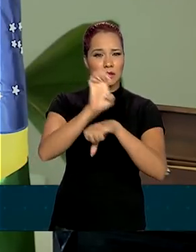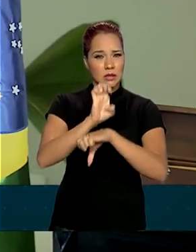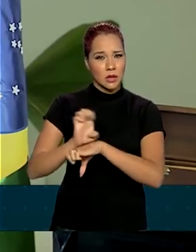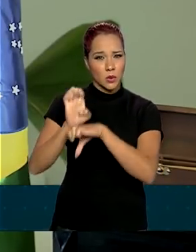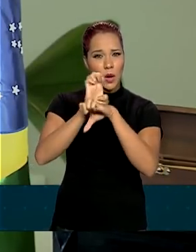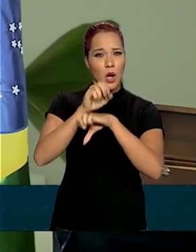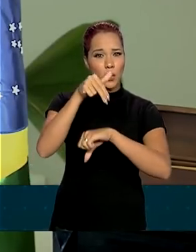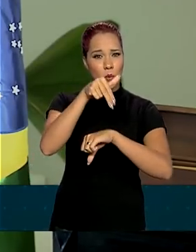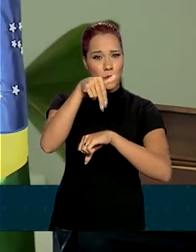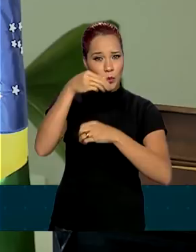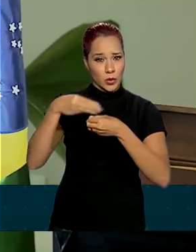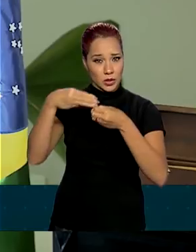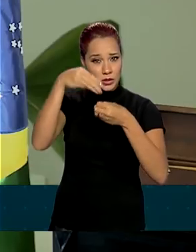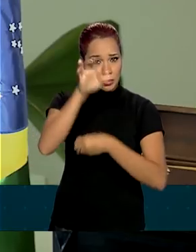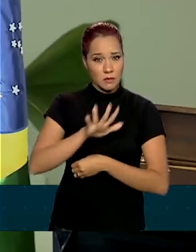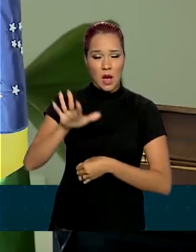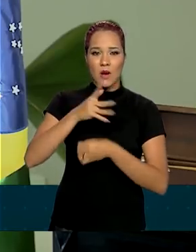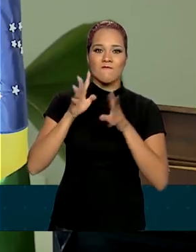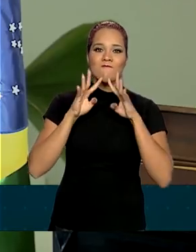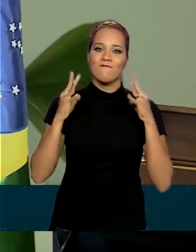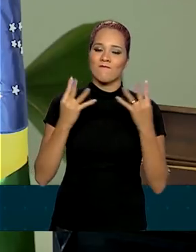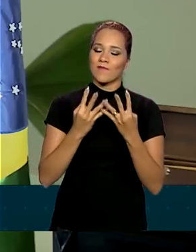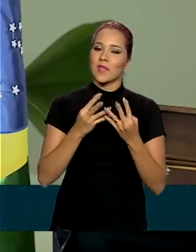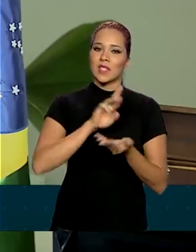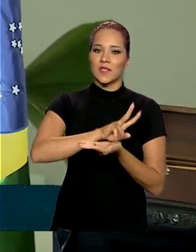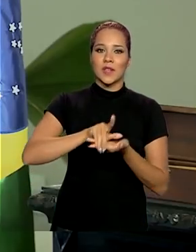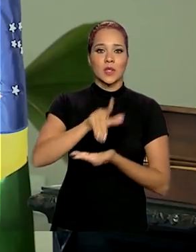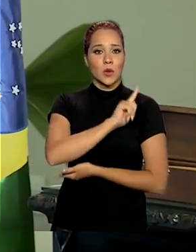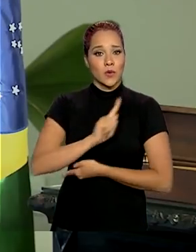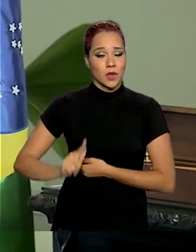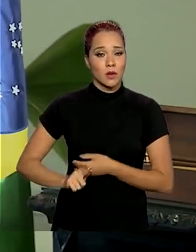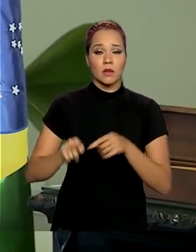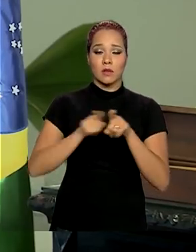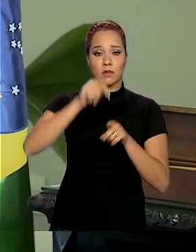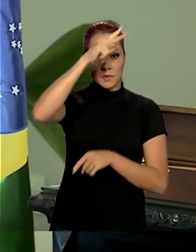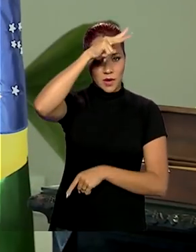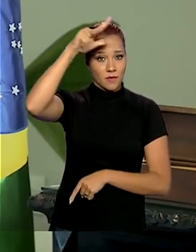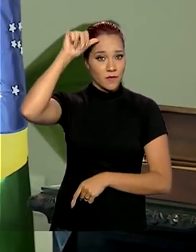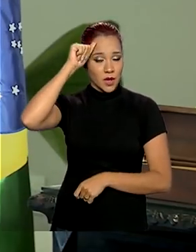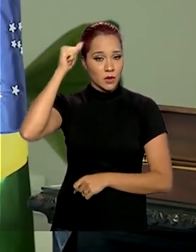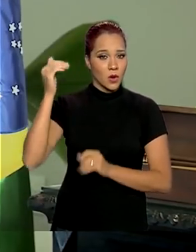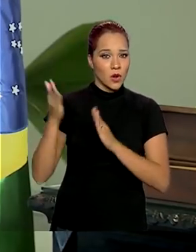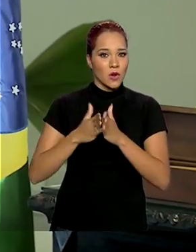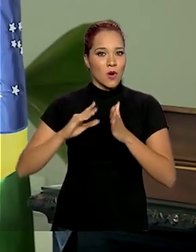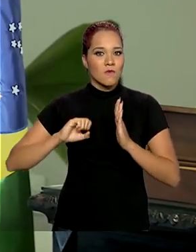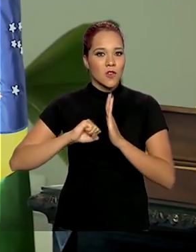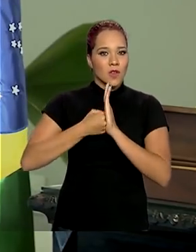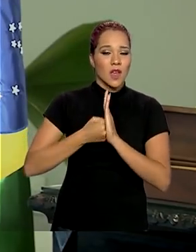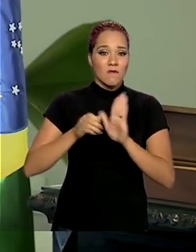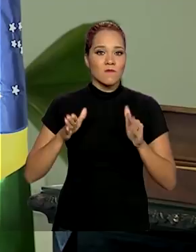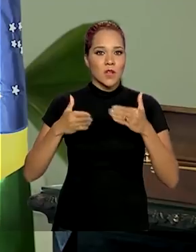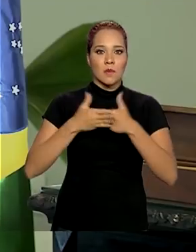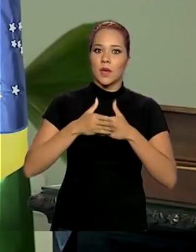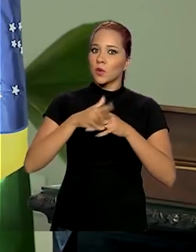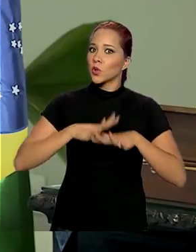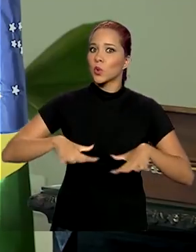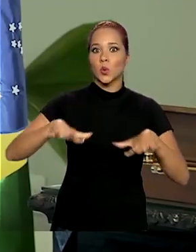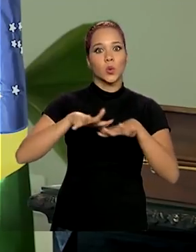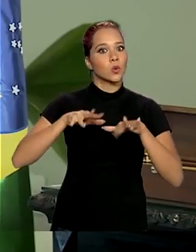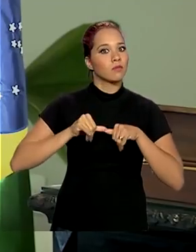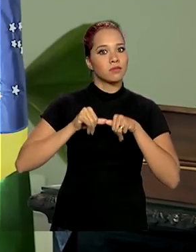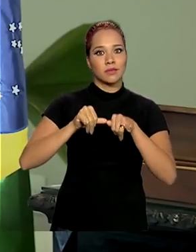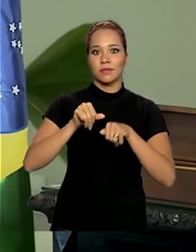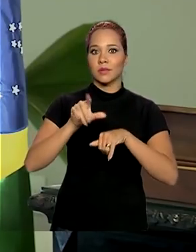municipais de quarentena. Vários governadores e prefeitos estabeleceram bloqueios e fechamento de todo o comércio.